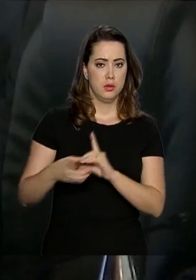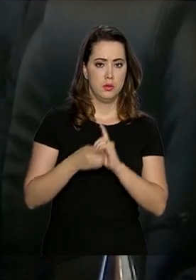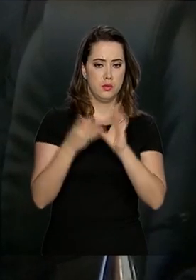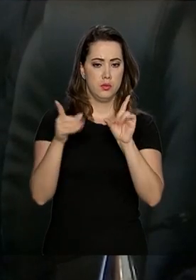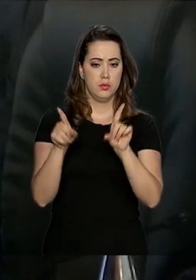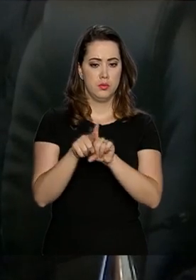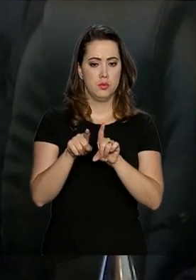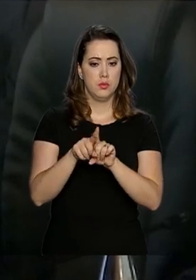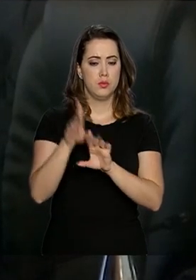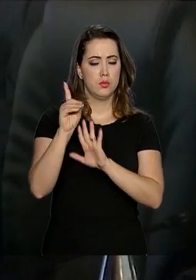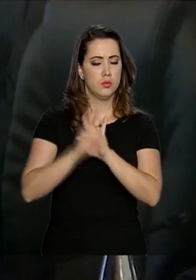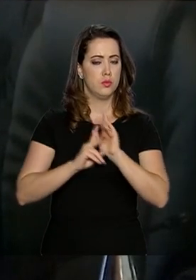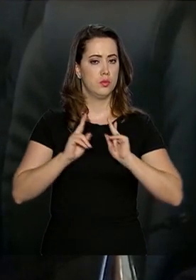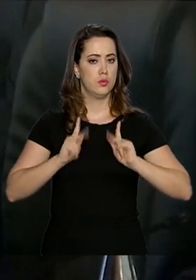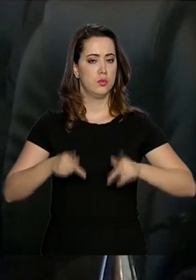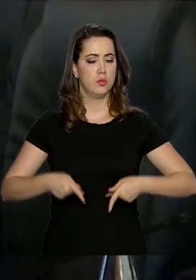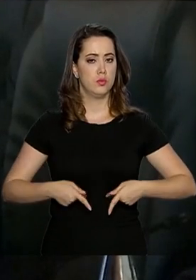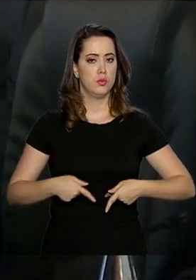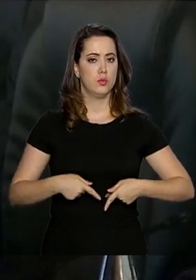e dos direitos humanos na região.